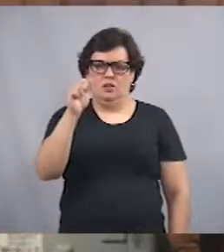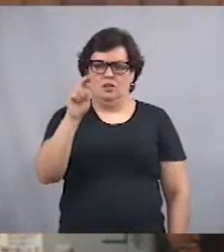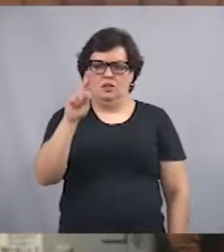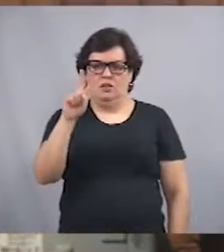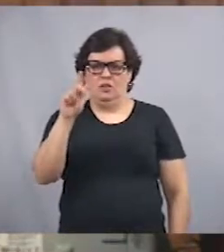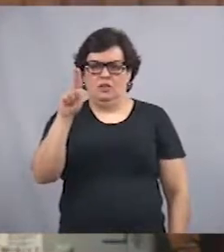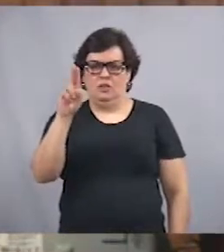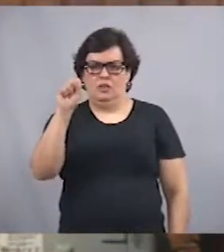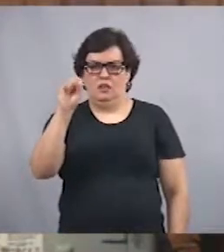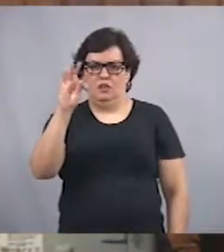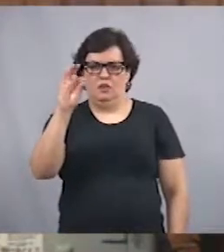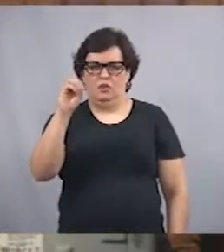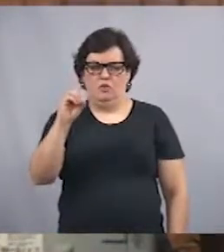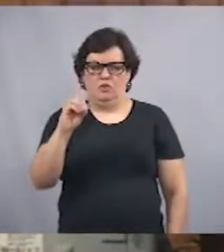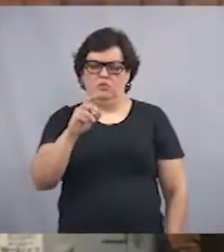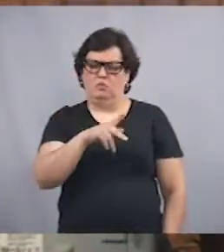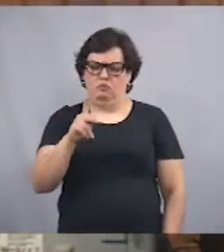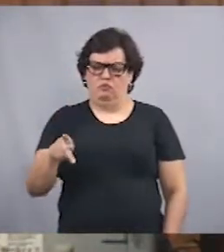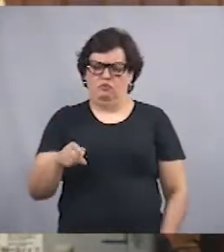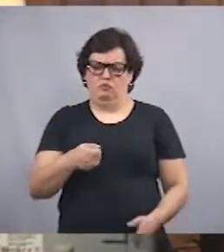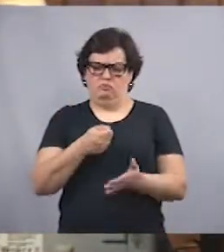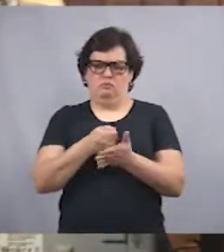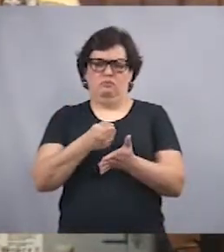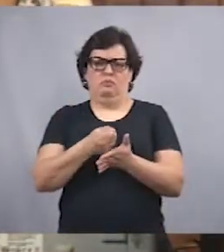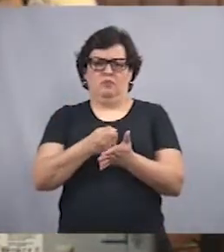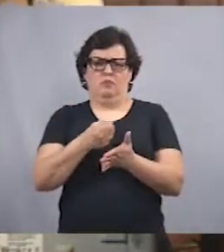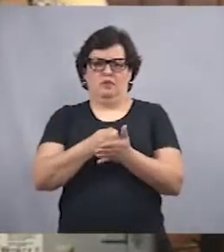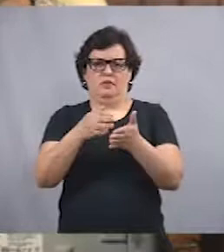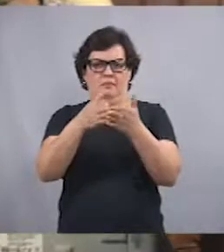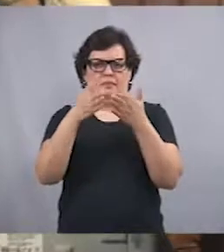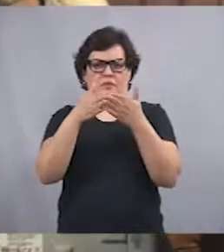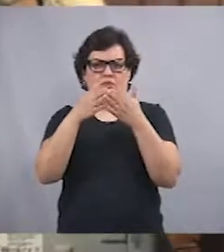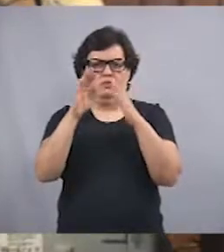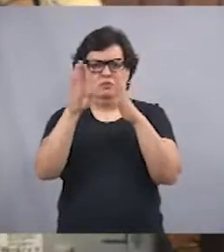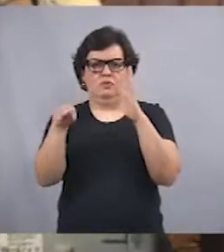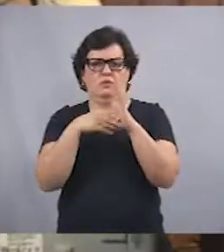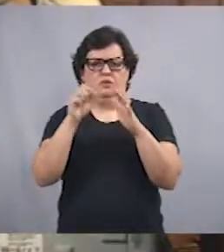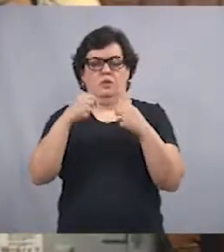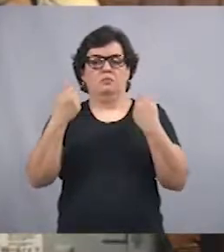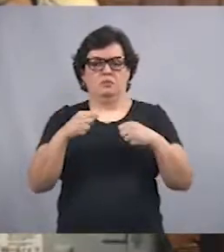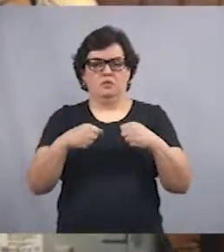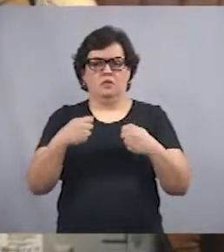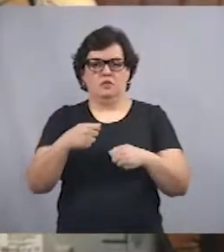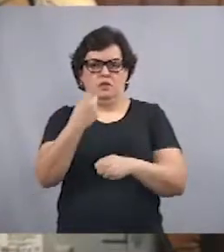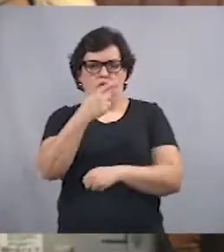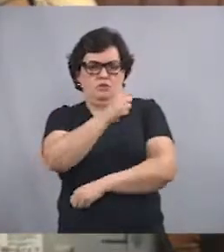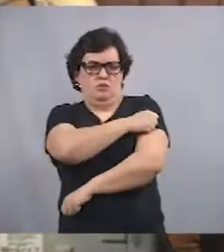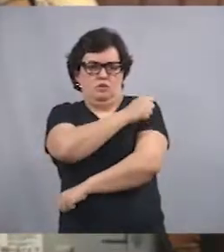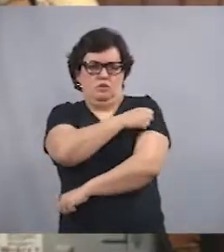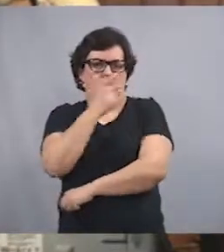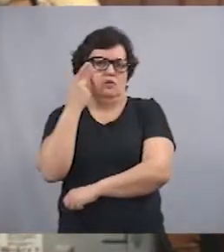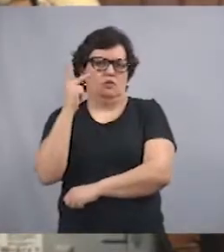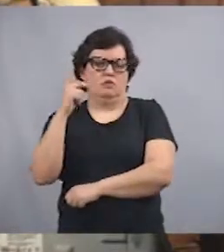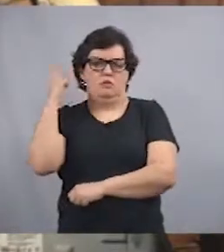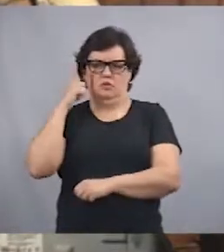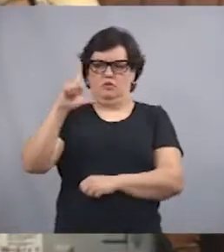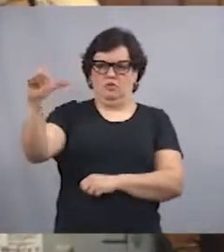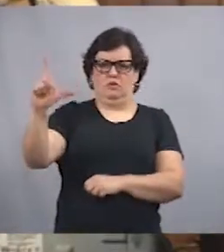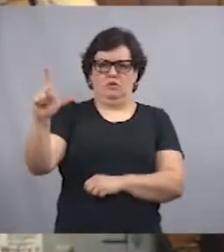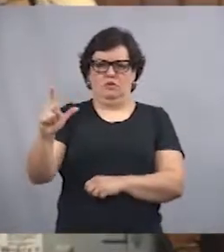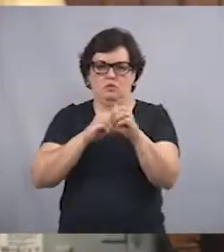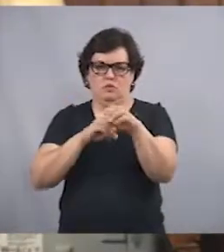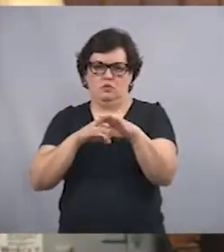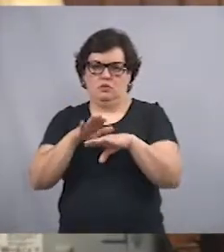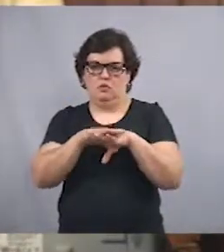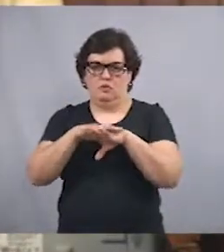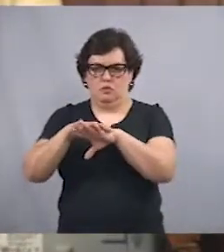rígidos que exigiram de mim tudo o que eles entendiam que devia ser exigido de um aluno para ele alcançar algum sucesso